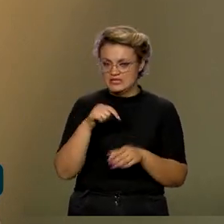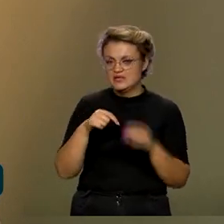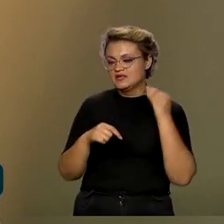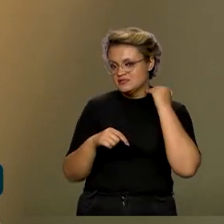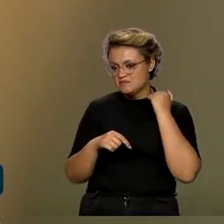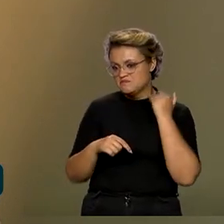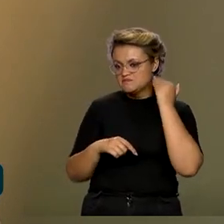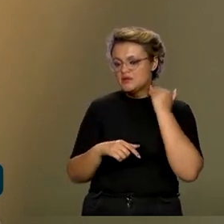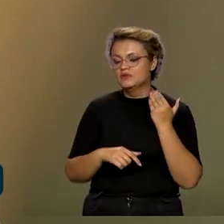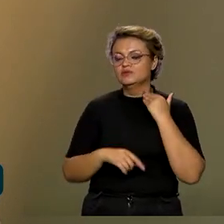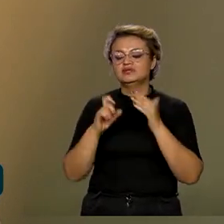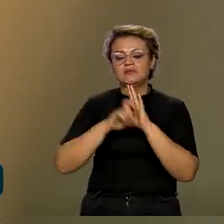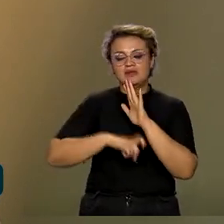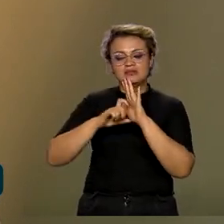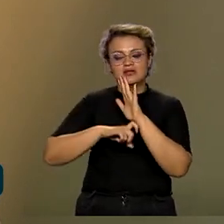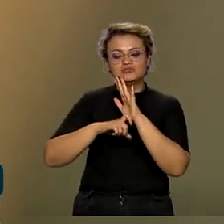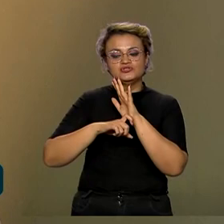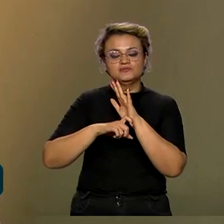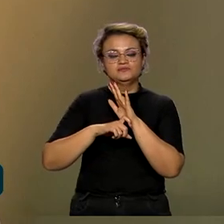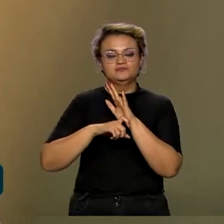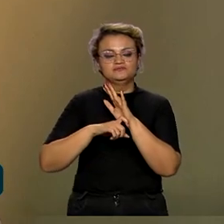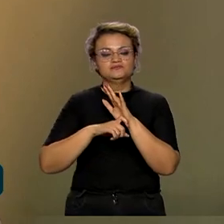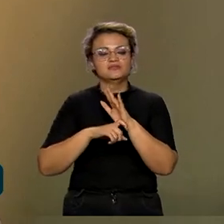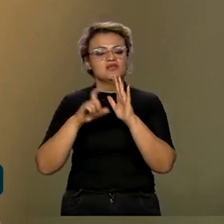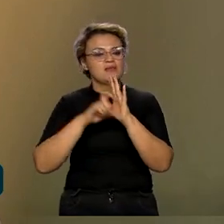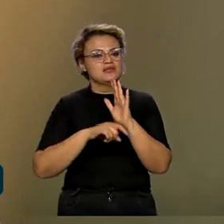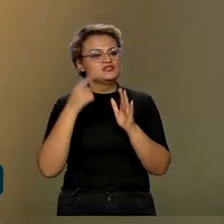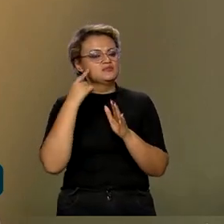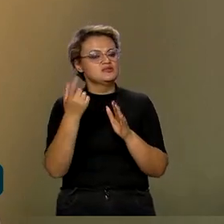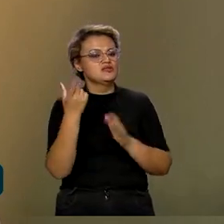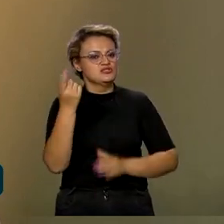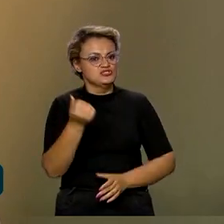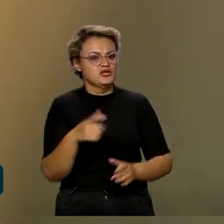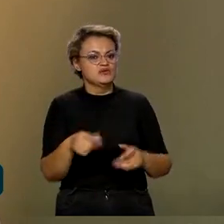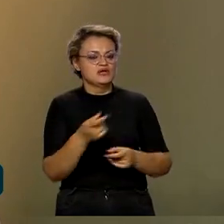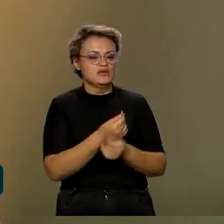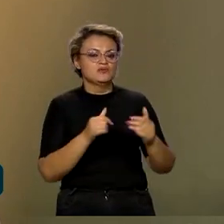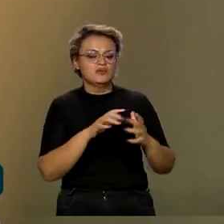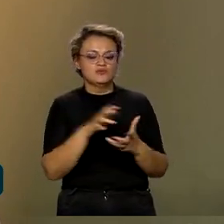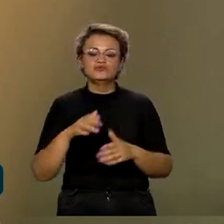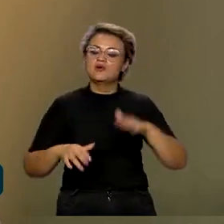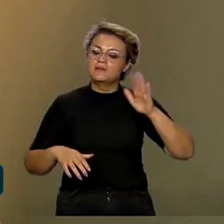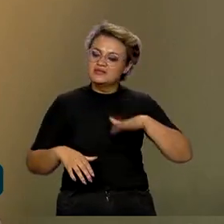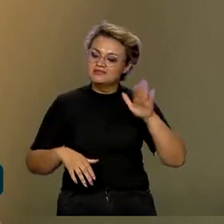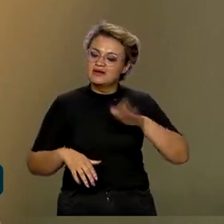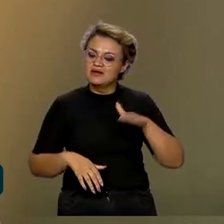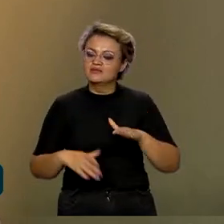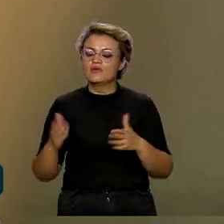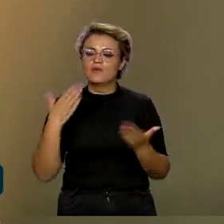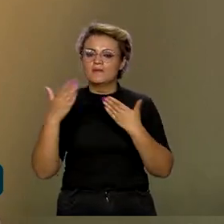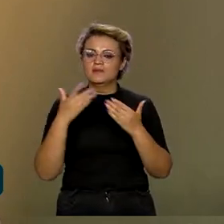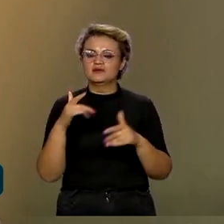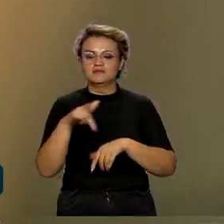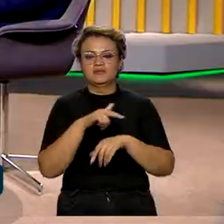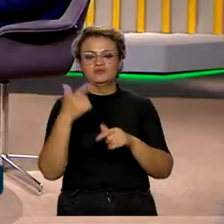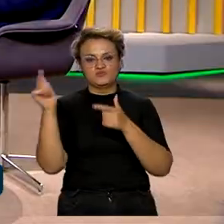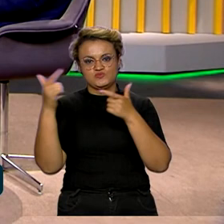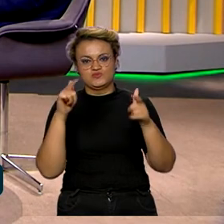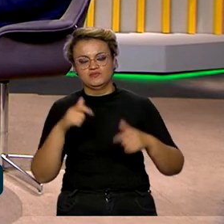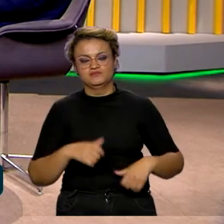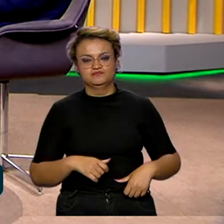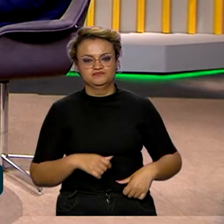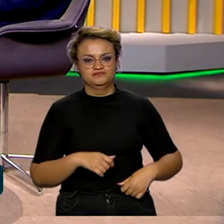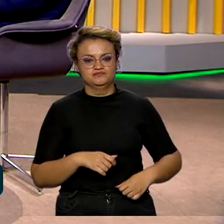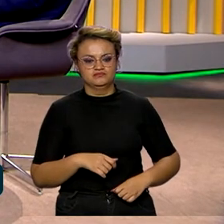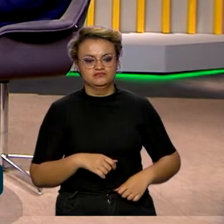recursos, melhor, de dinheiro na economia mundial, mais baixa do que cada um dos países dos